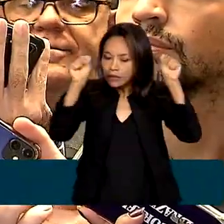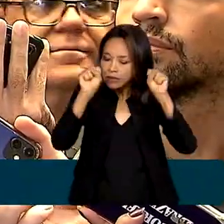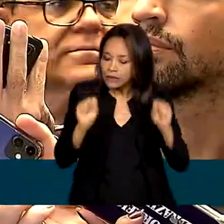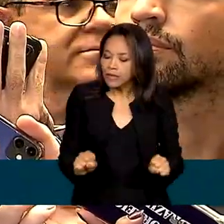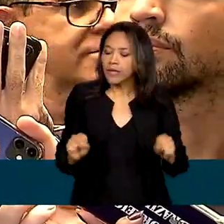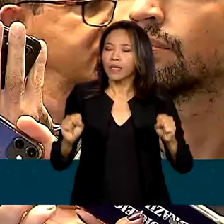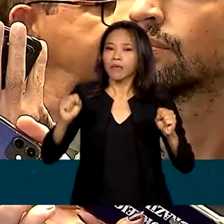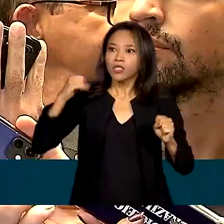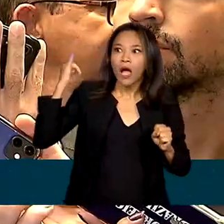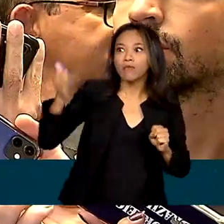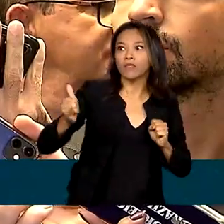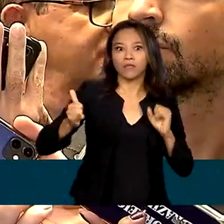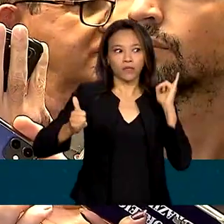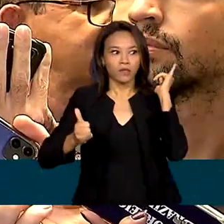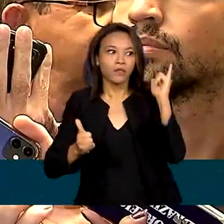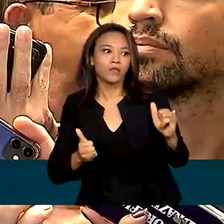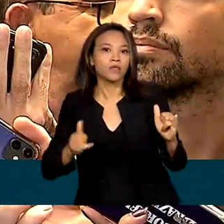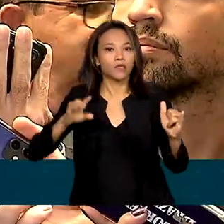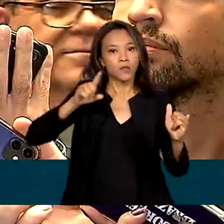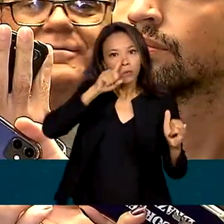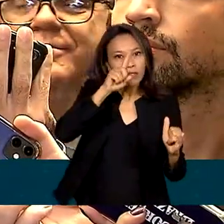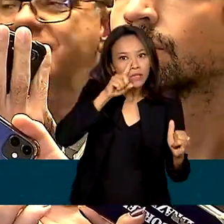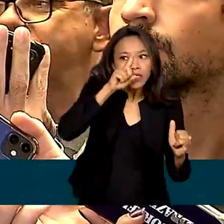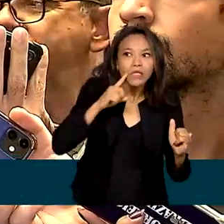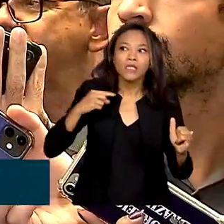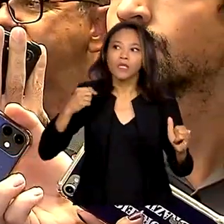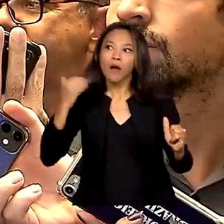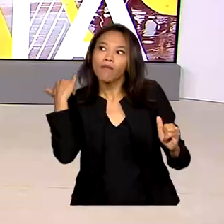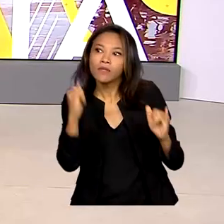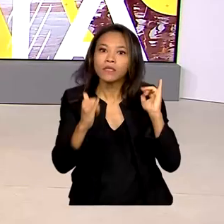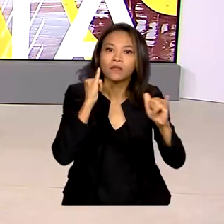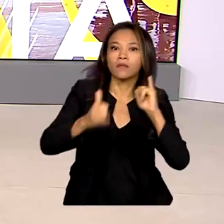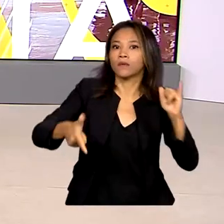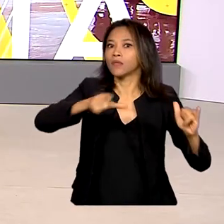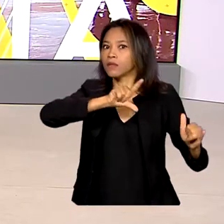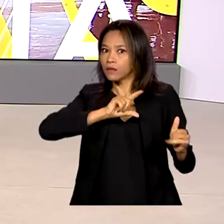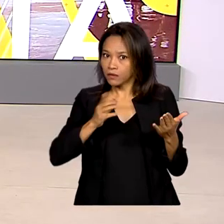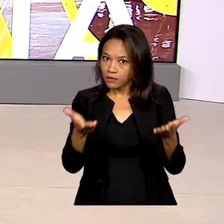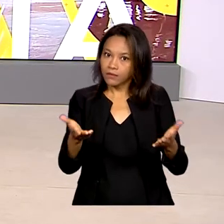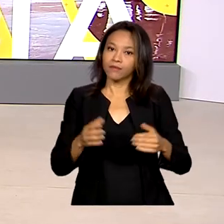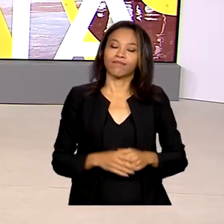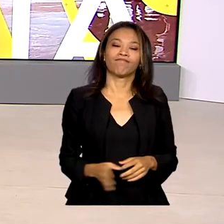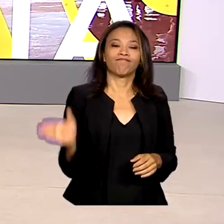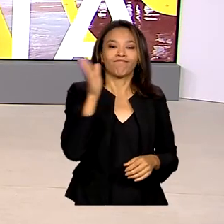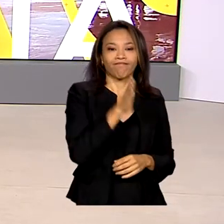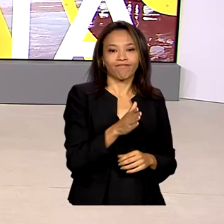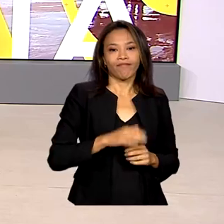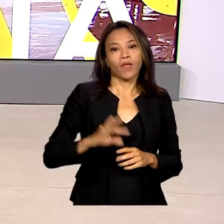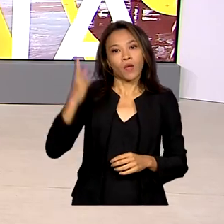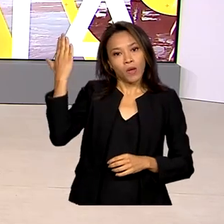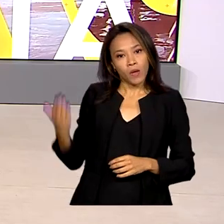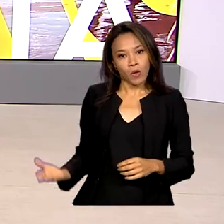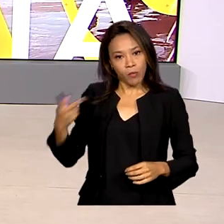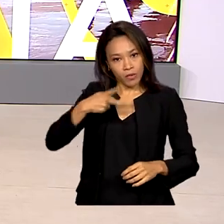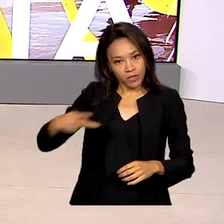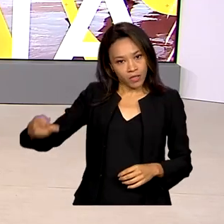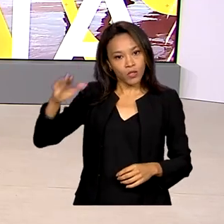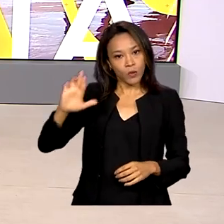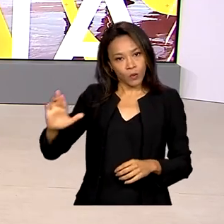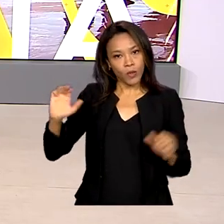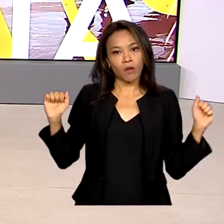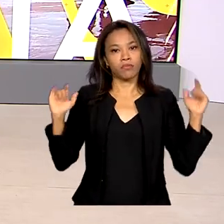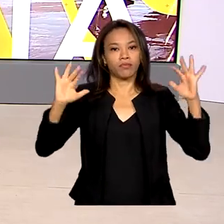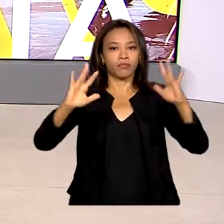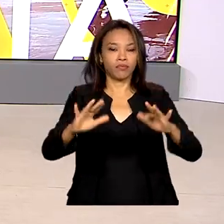alerta, de prevenção, de mitigação. O presidente Lula se reuniu com ministros